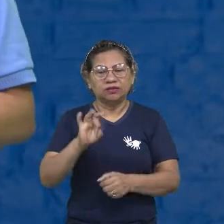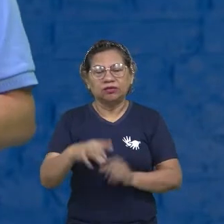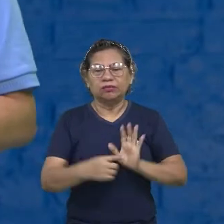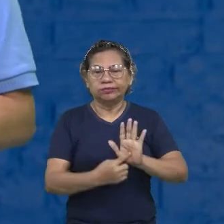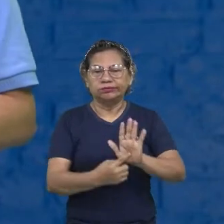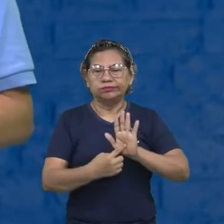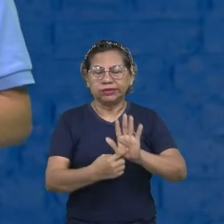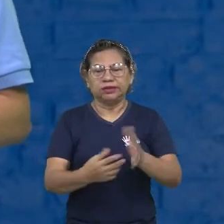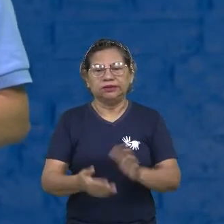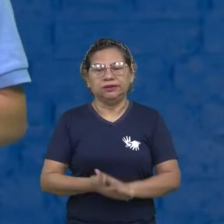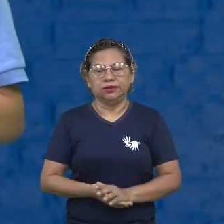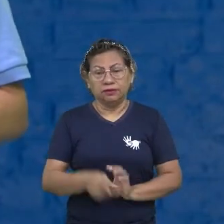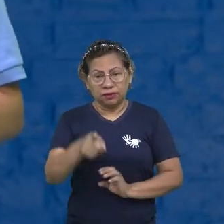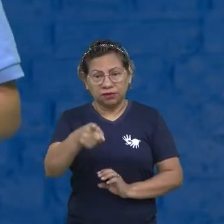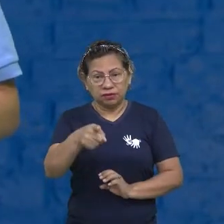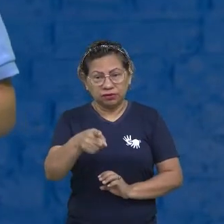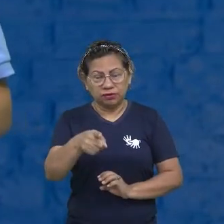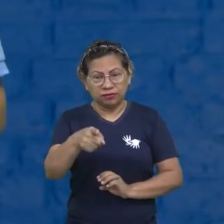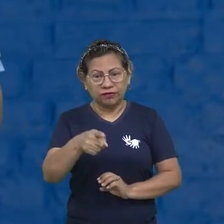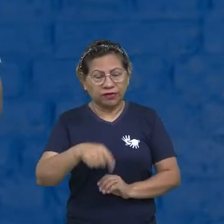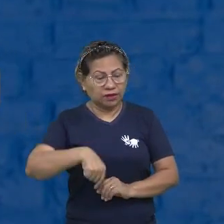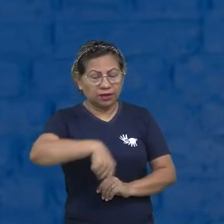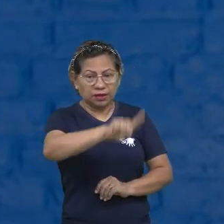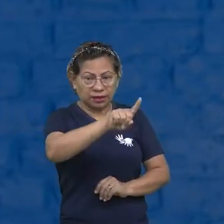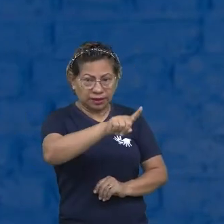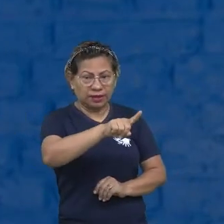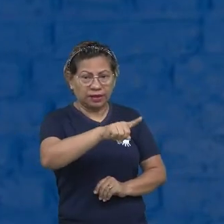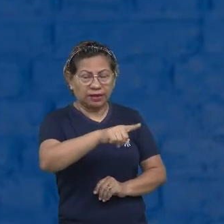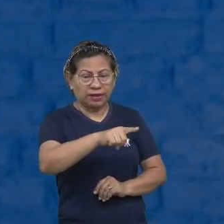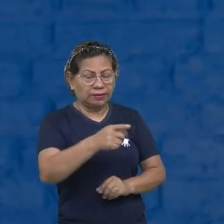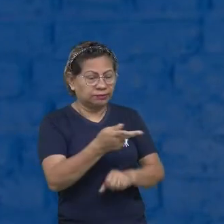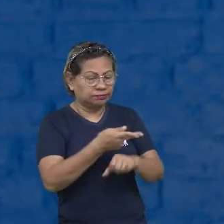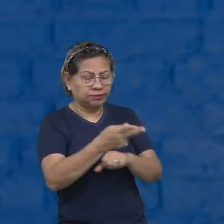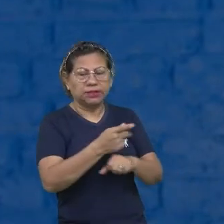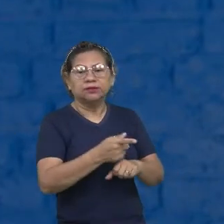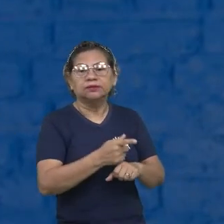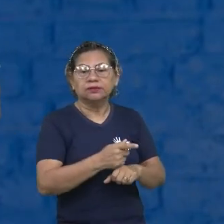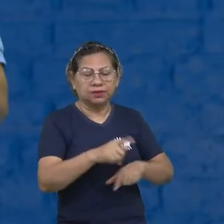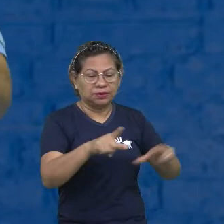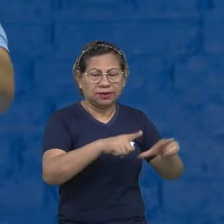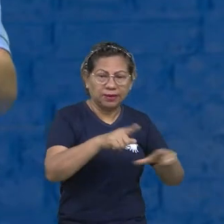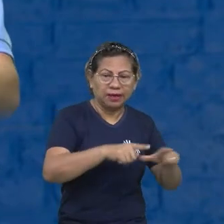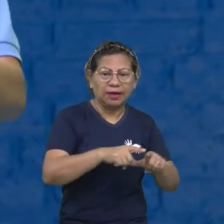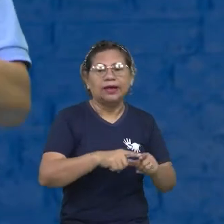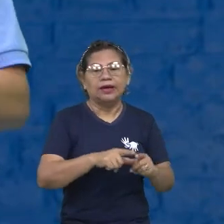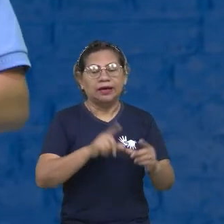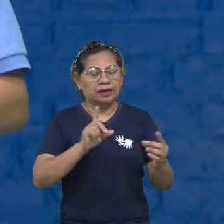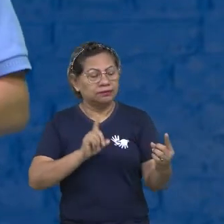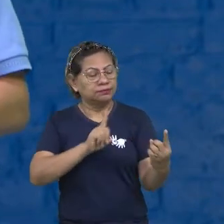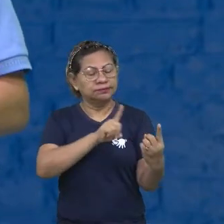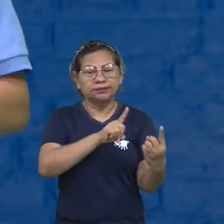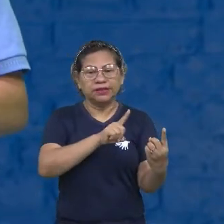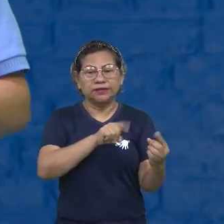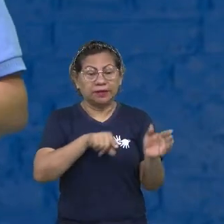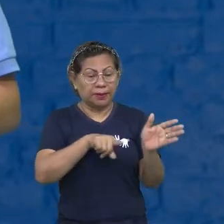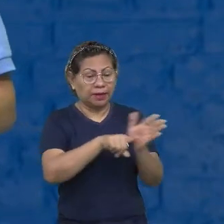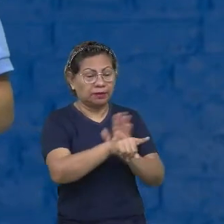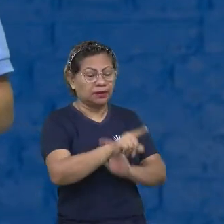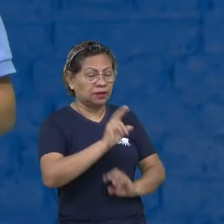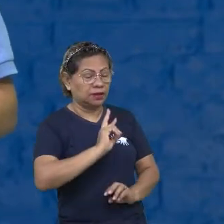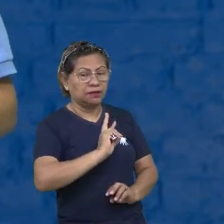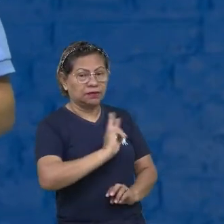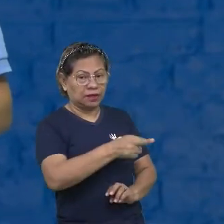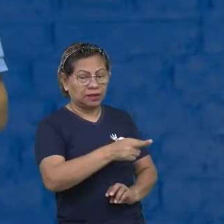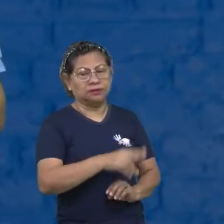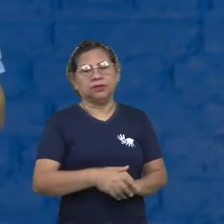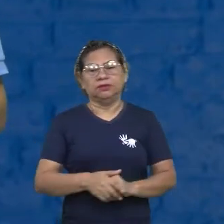você vai para uma entrevista de trabalho, você fica frente a frente com um profissional, que ele é especialista em fazer isso. Você vai ter que